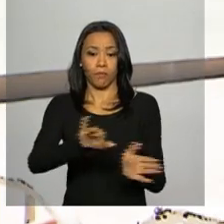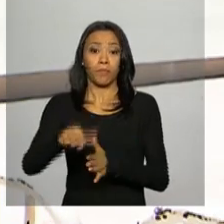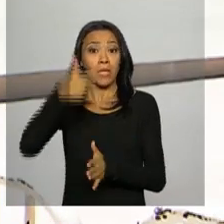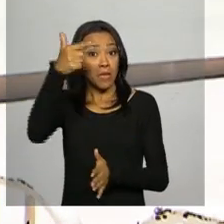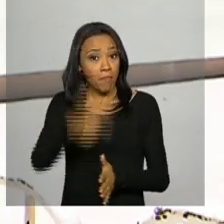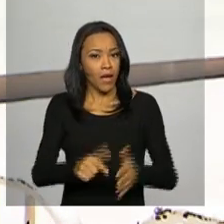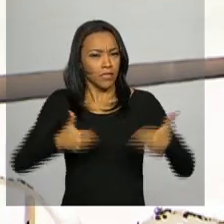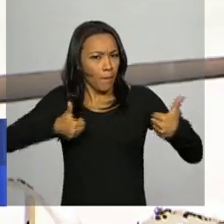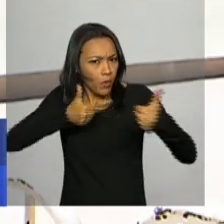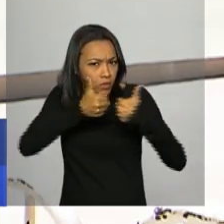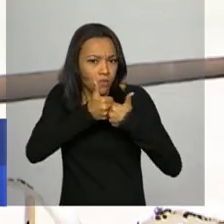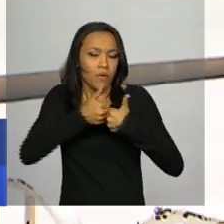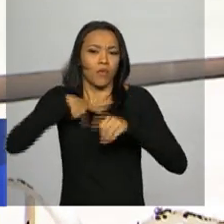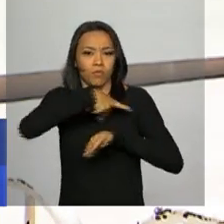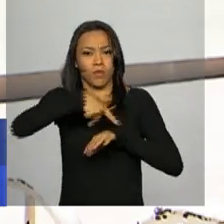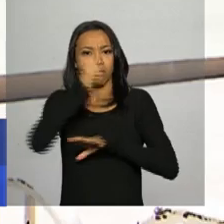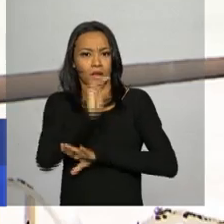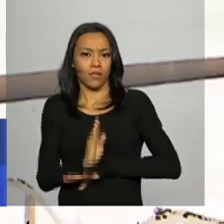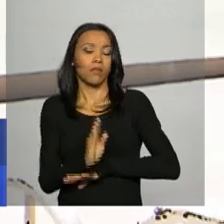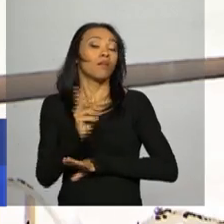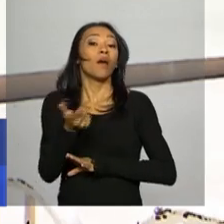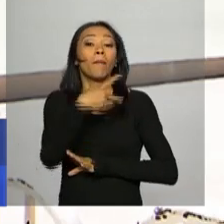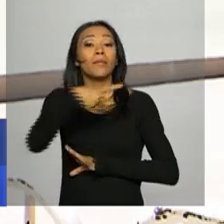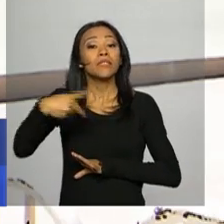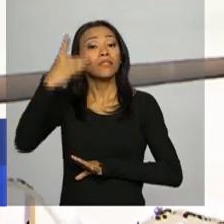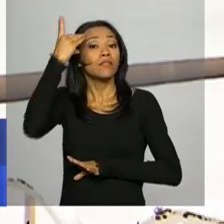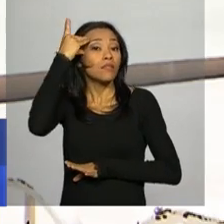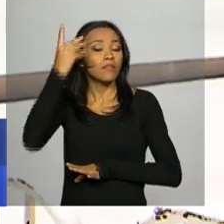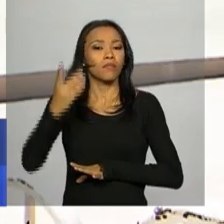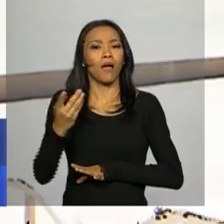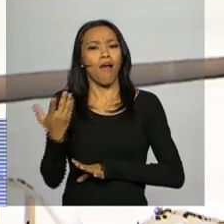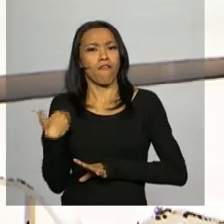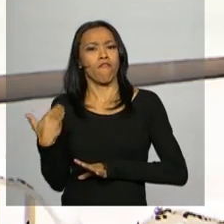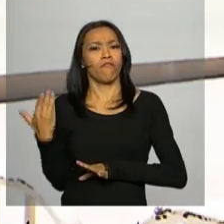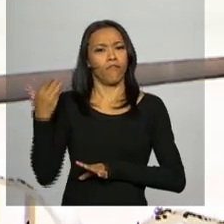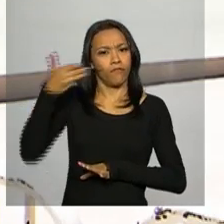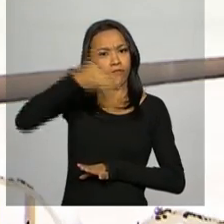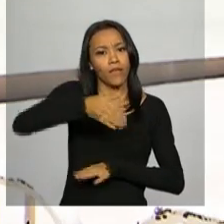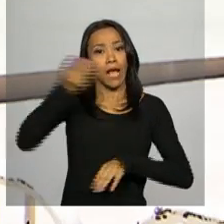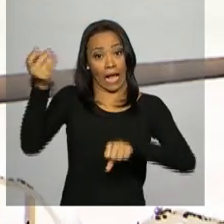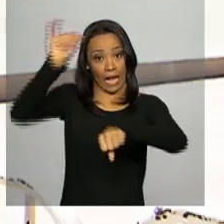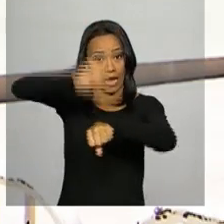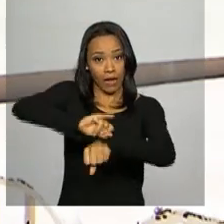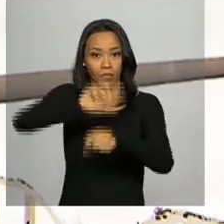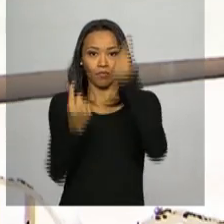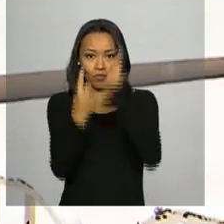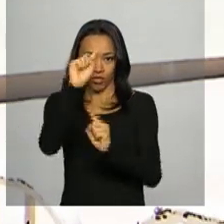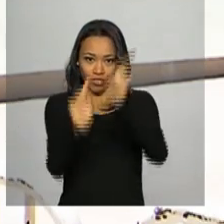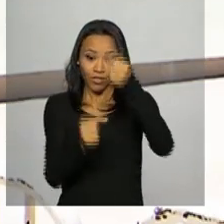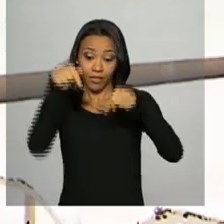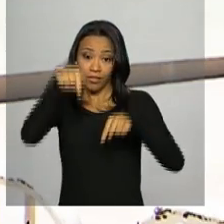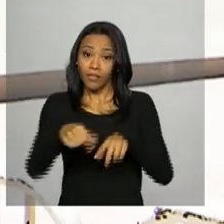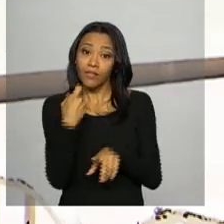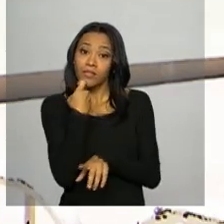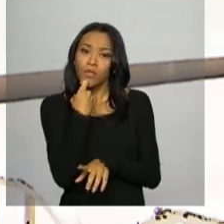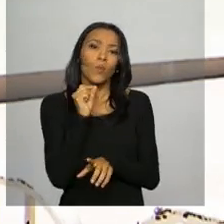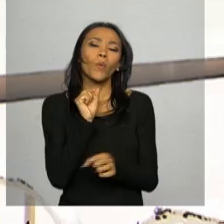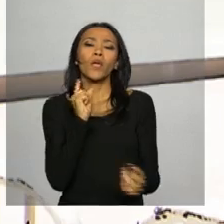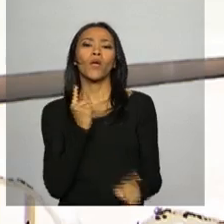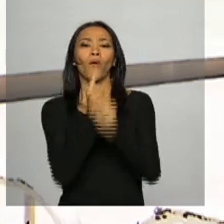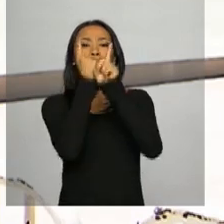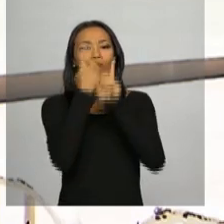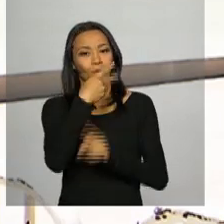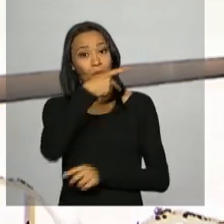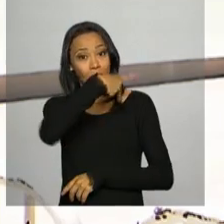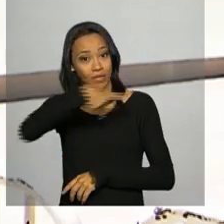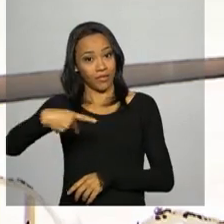ainda mais a relação entre os dois países, a presidenta Dilma Rousseff vem a Santiago, capital do Chile, nesta sexta-feira. Ela se encontra com a